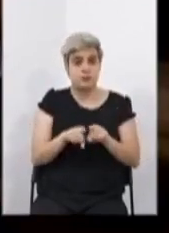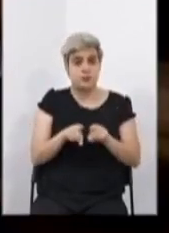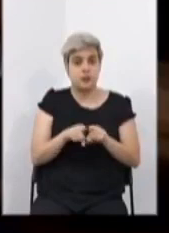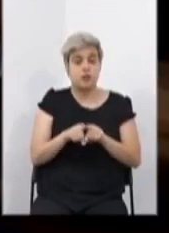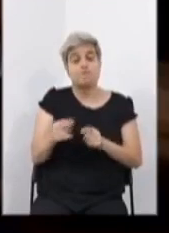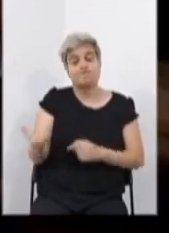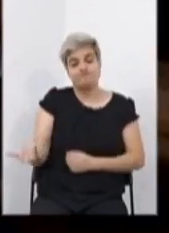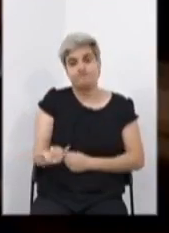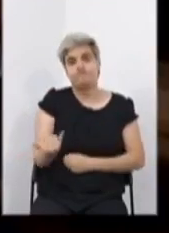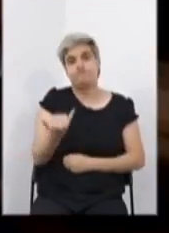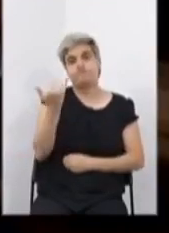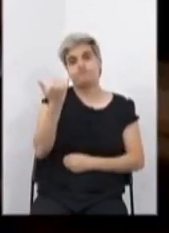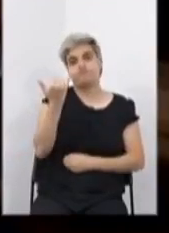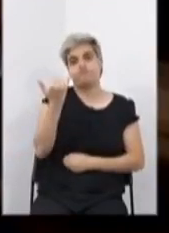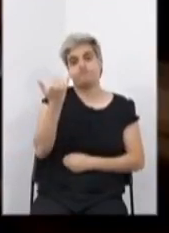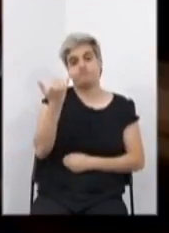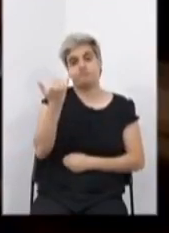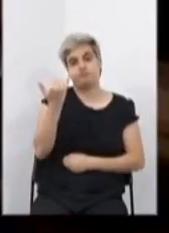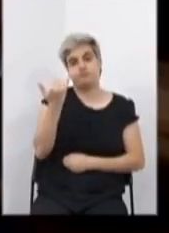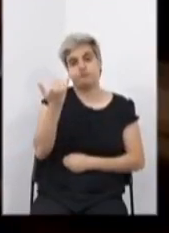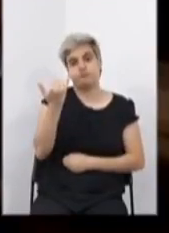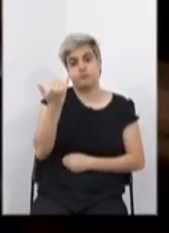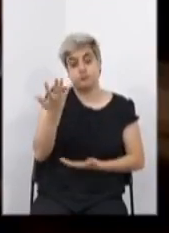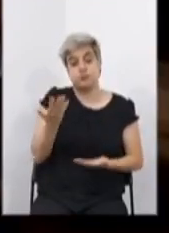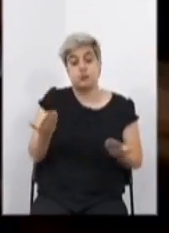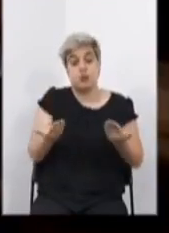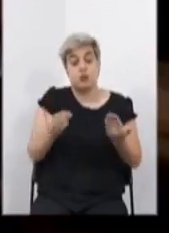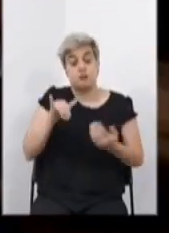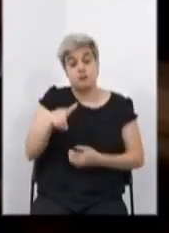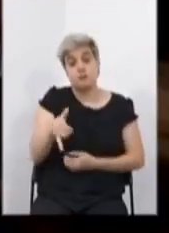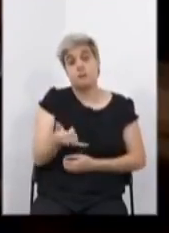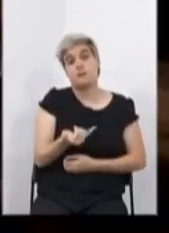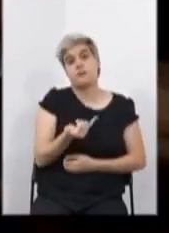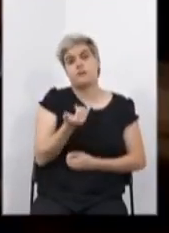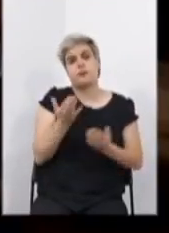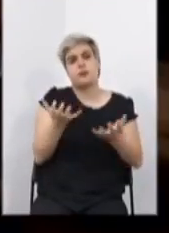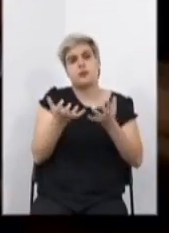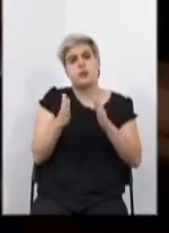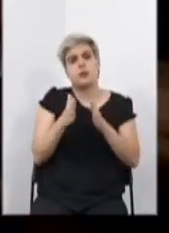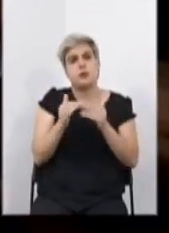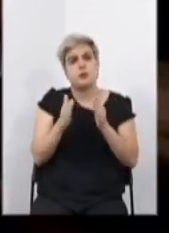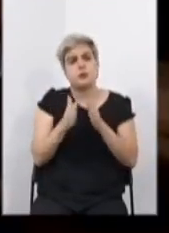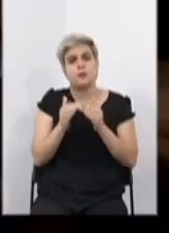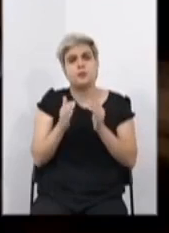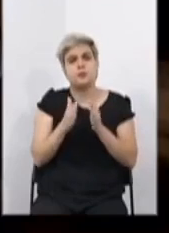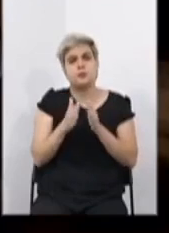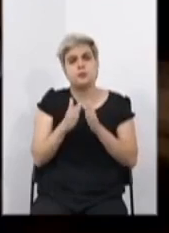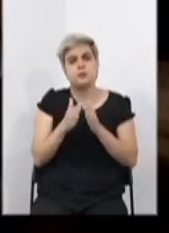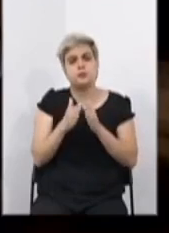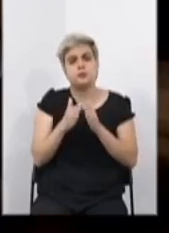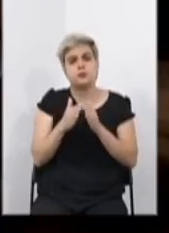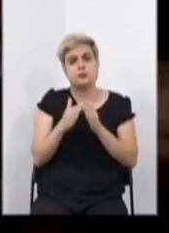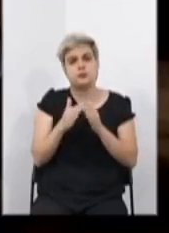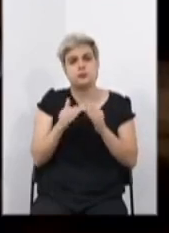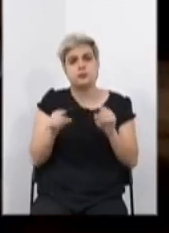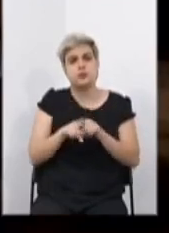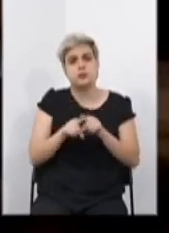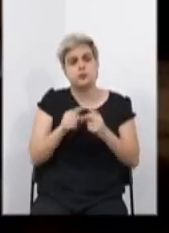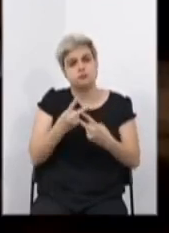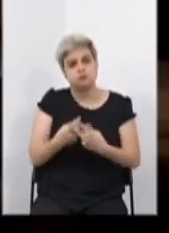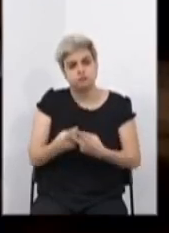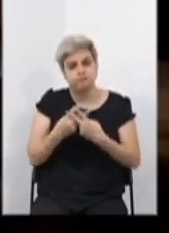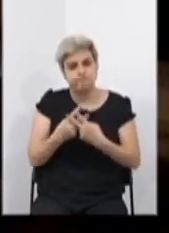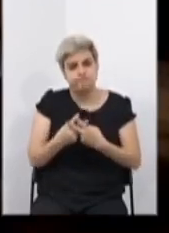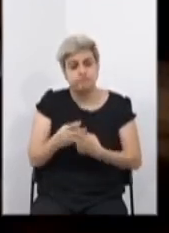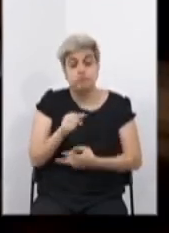muito importante. E ela é momentosa. Eu queria pedir aí a paciência de vossa